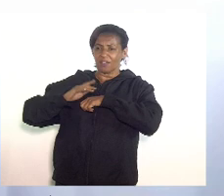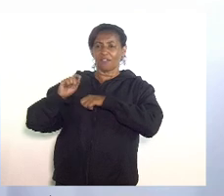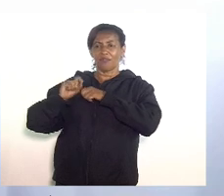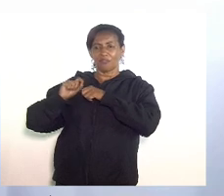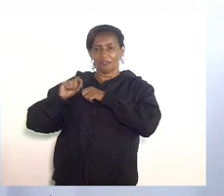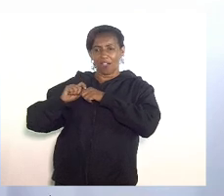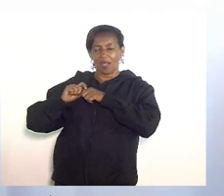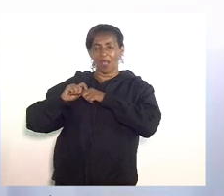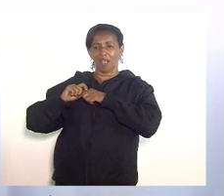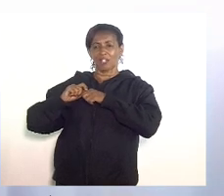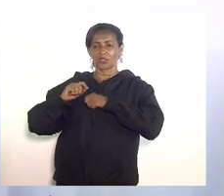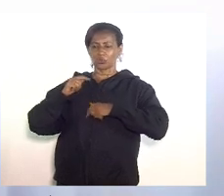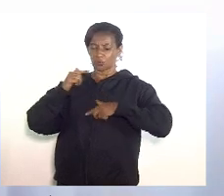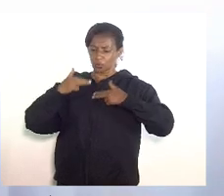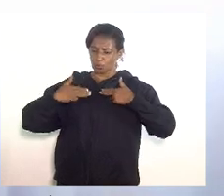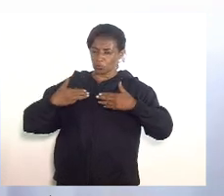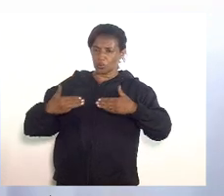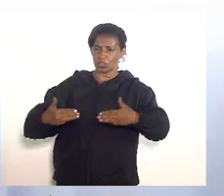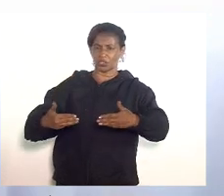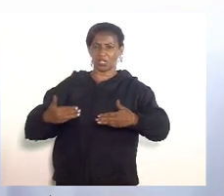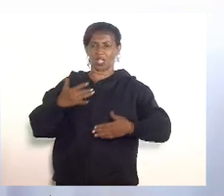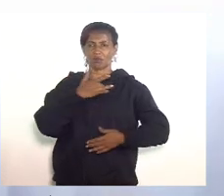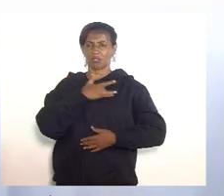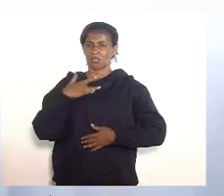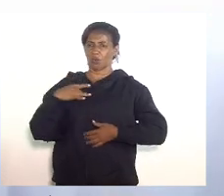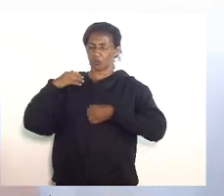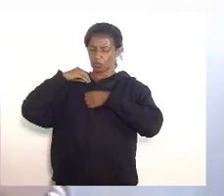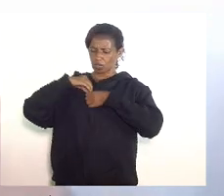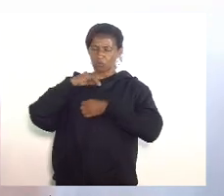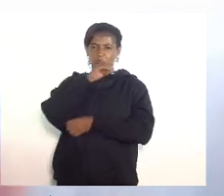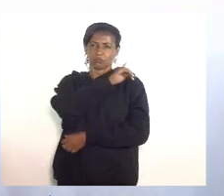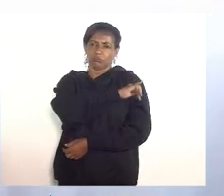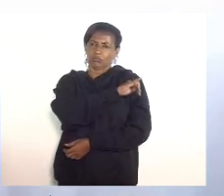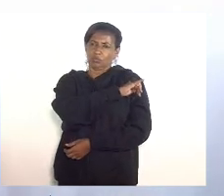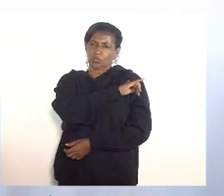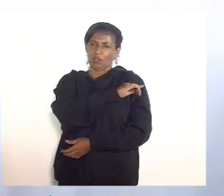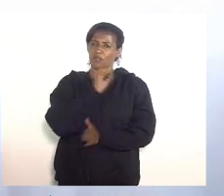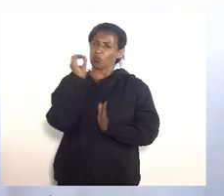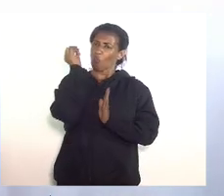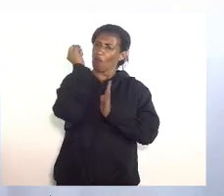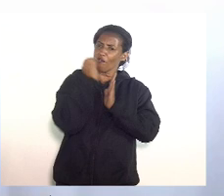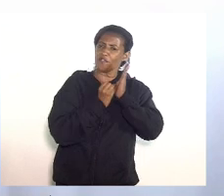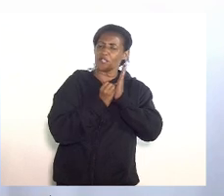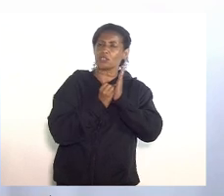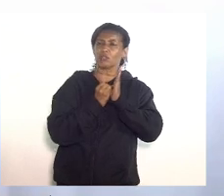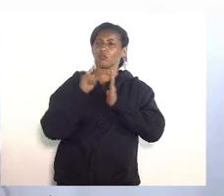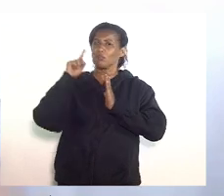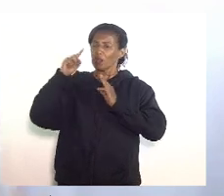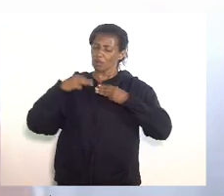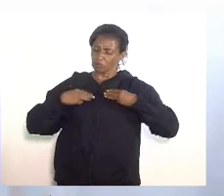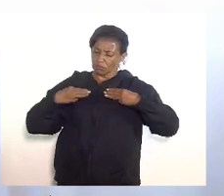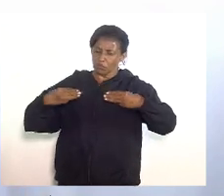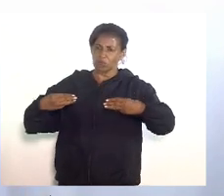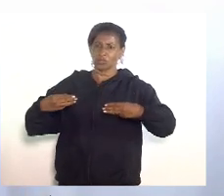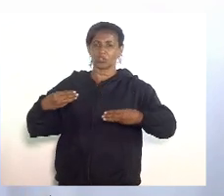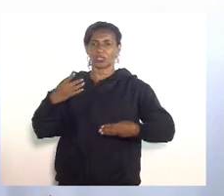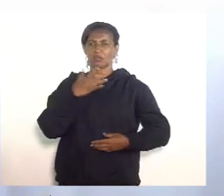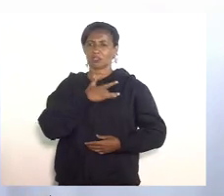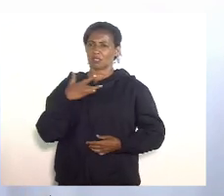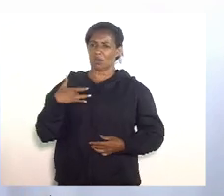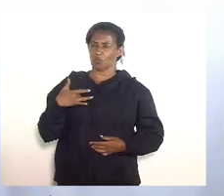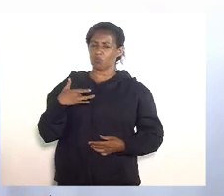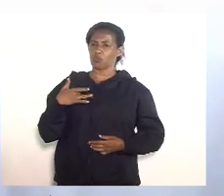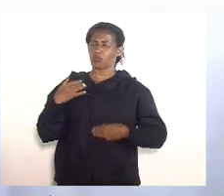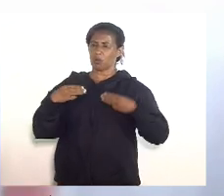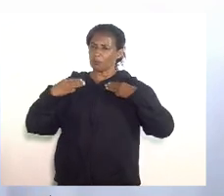do Ministério da Saúde instalada no Rio de Janeiro faça um ofício ao Ministério da Saúde que faz um ofício ao Ministério